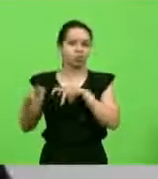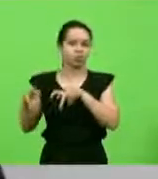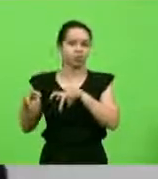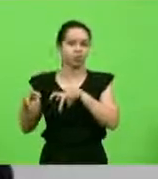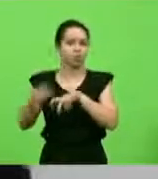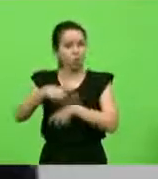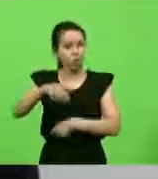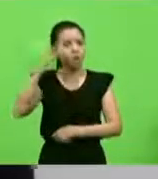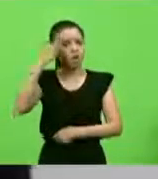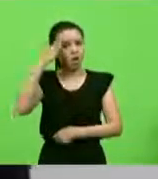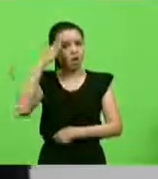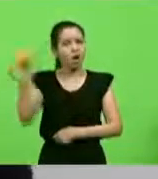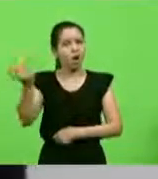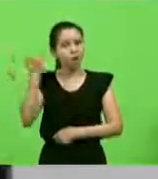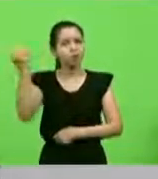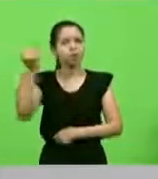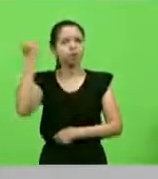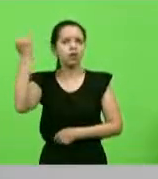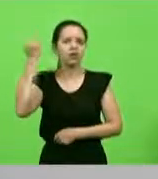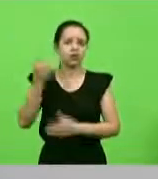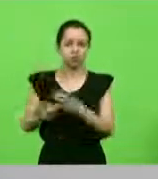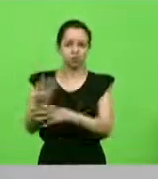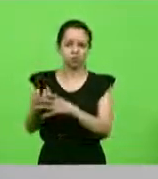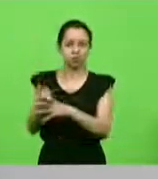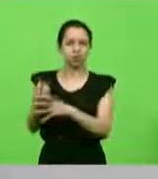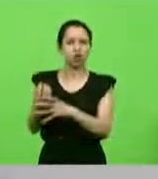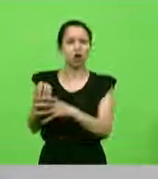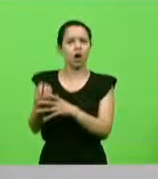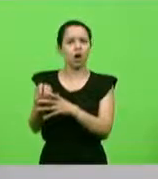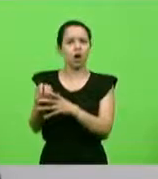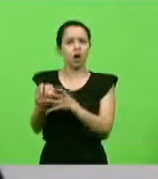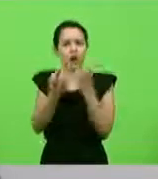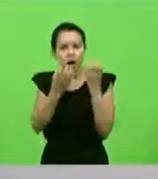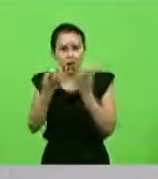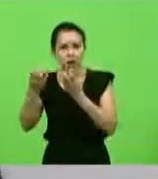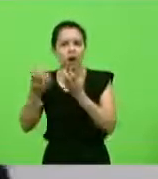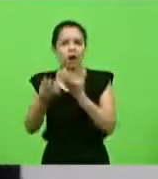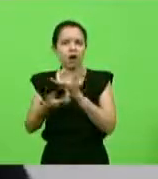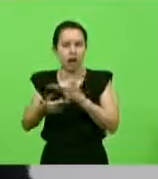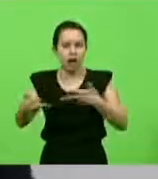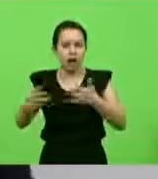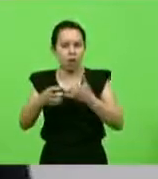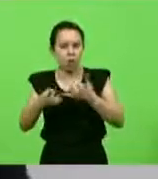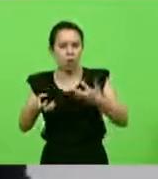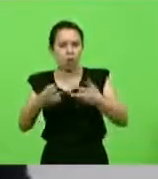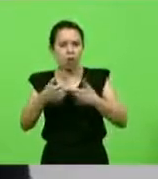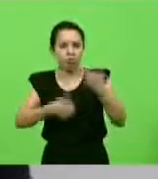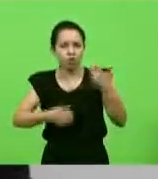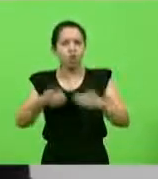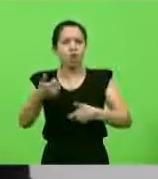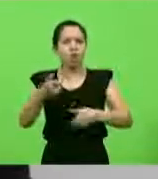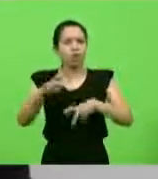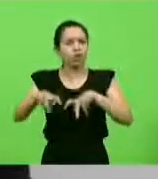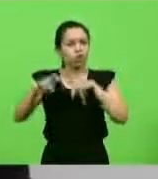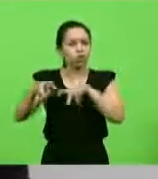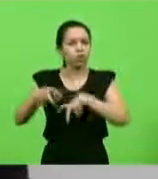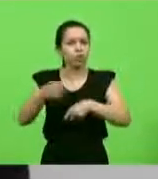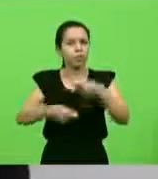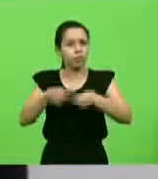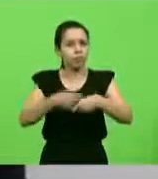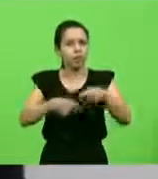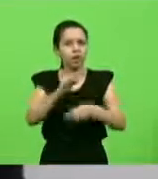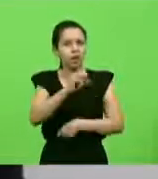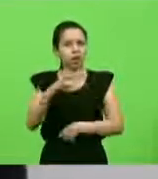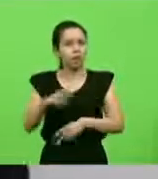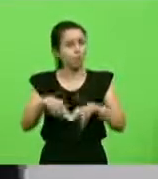Sabemos da importância da produção de grãos no Estado e da agricultura para a economia catarinense. por isso,